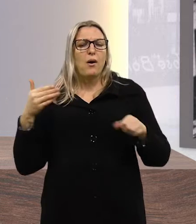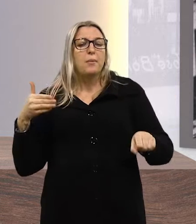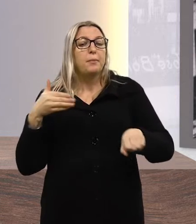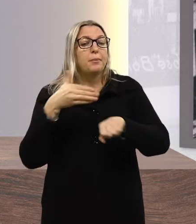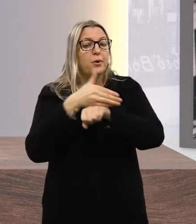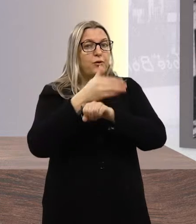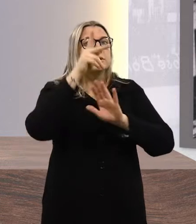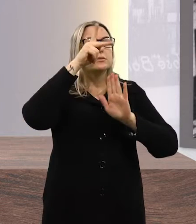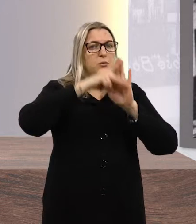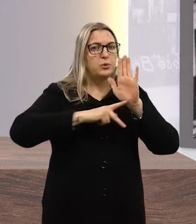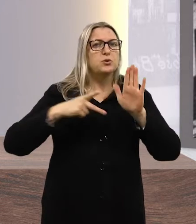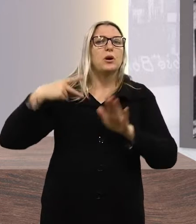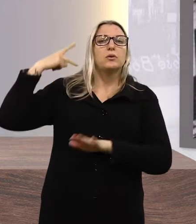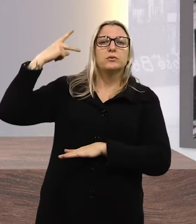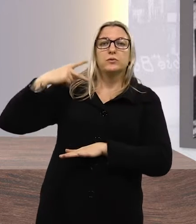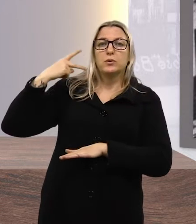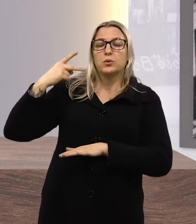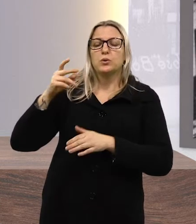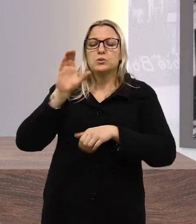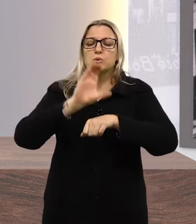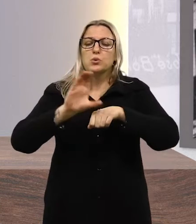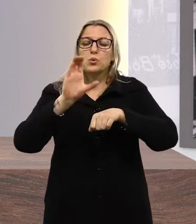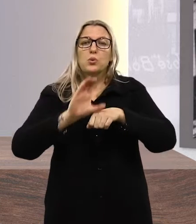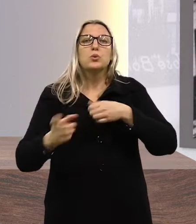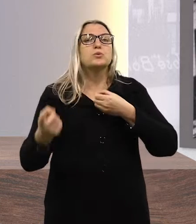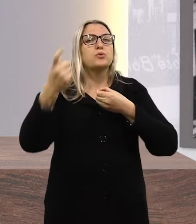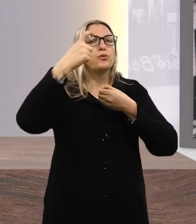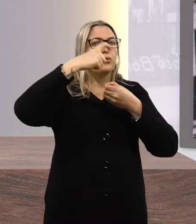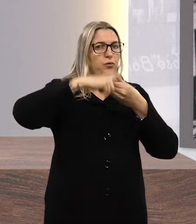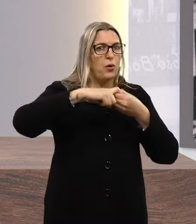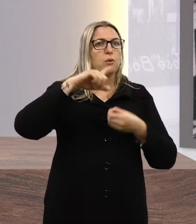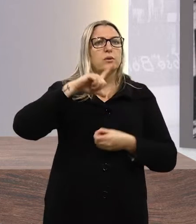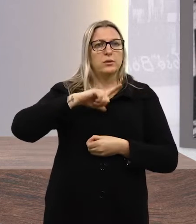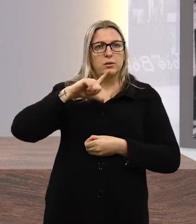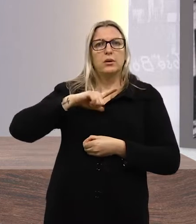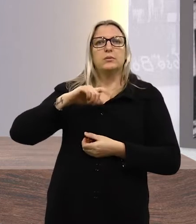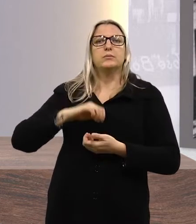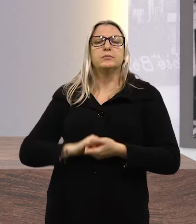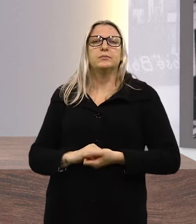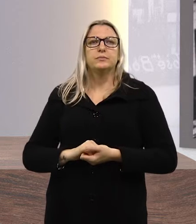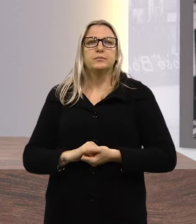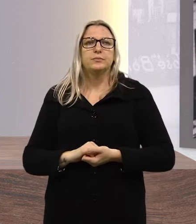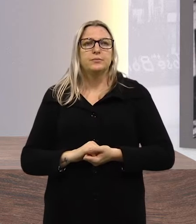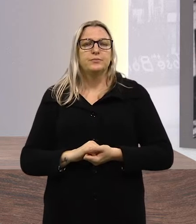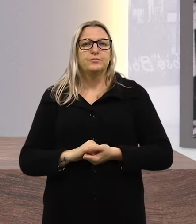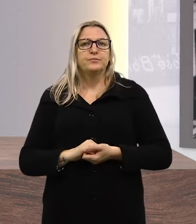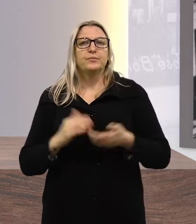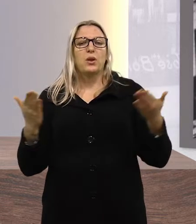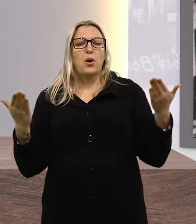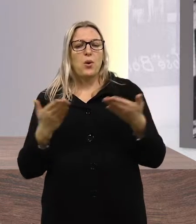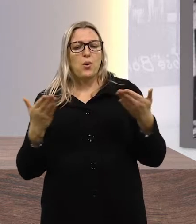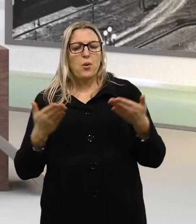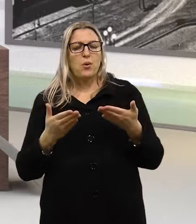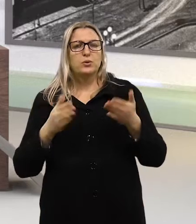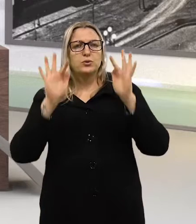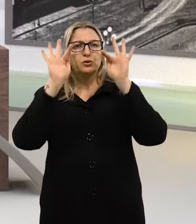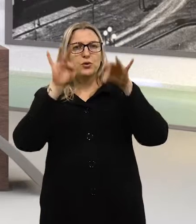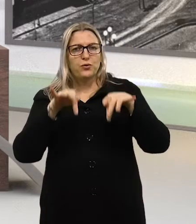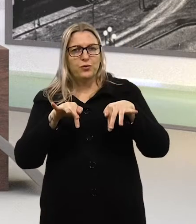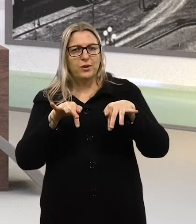4 anos. Com a aprovação dos vereadores, o preparatório volta a ser uma realidade no município.